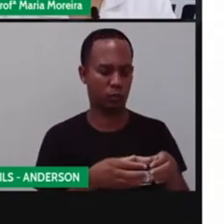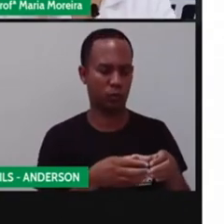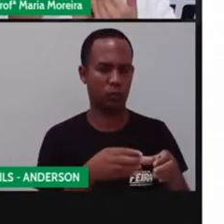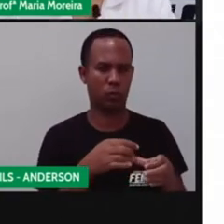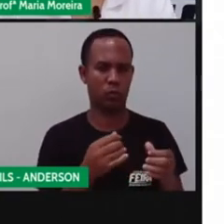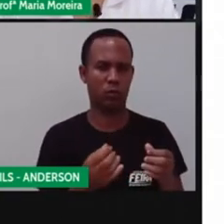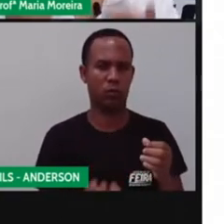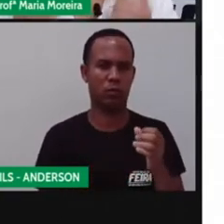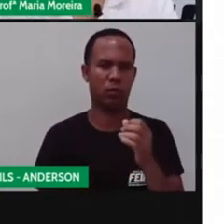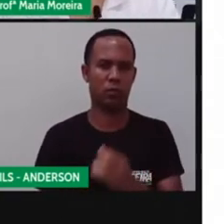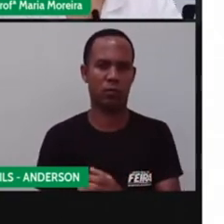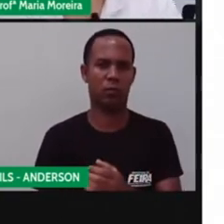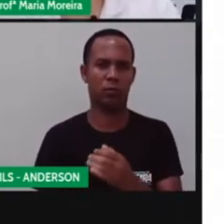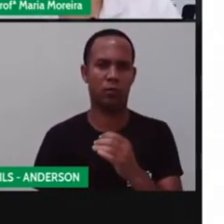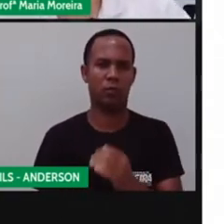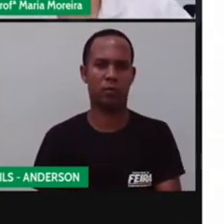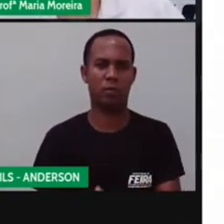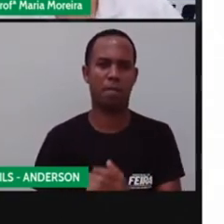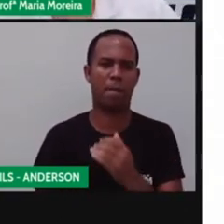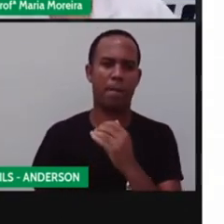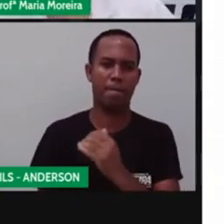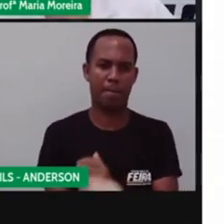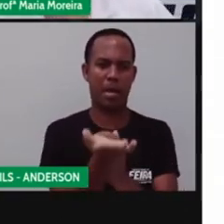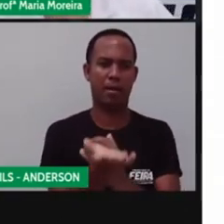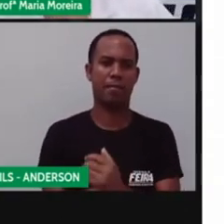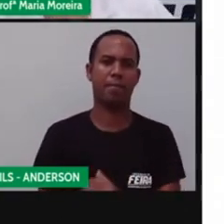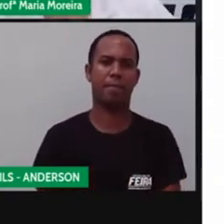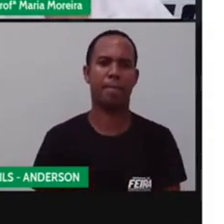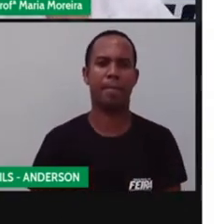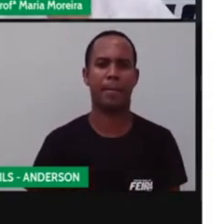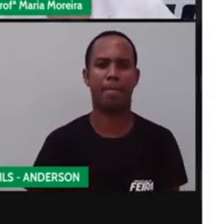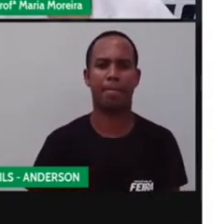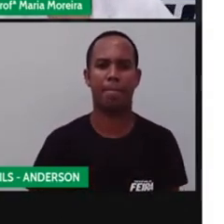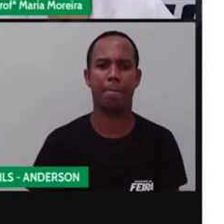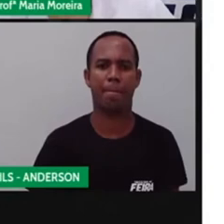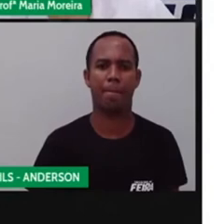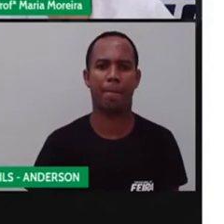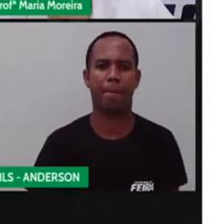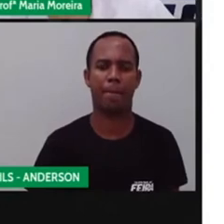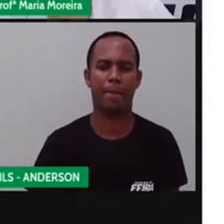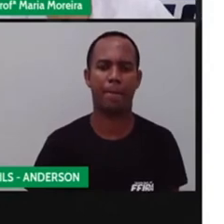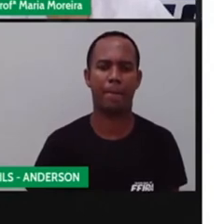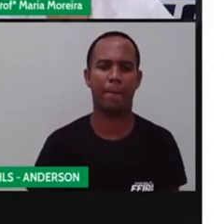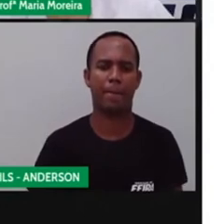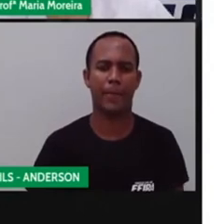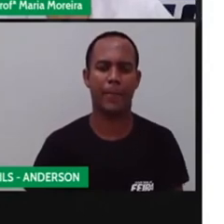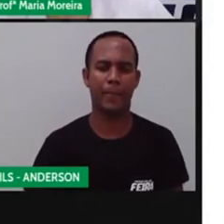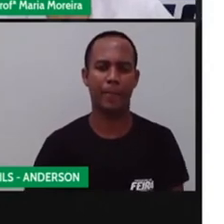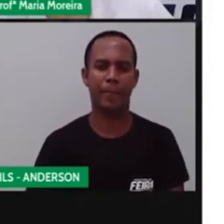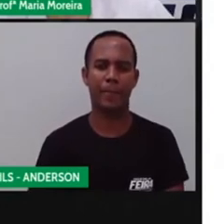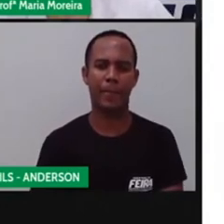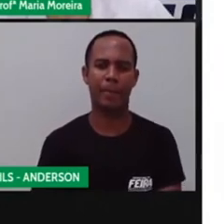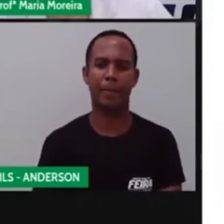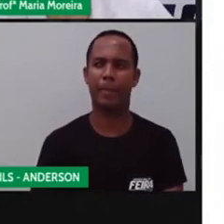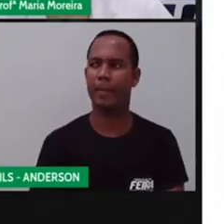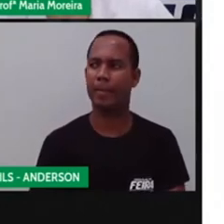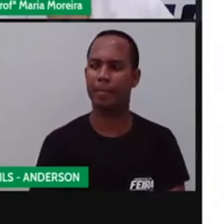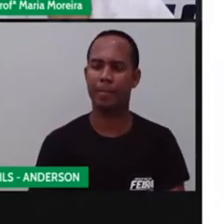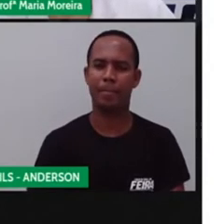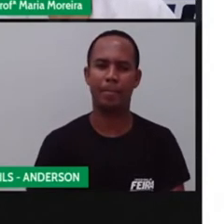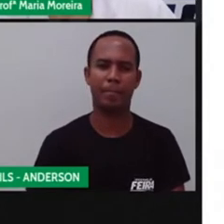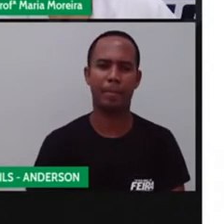e que eles brincavam jogando um para o outro, né? Deixa eu só conferir uma coisa aqui. Vamos lá.